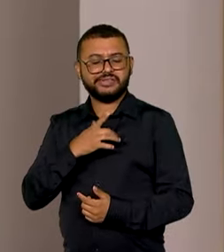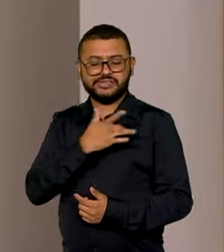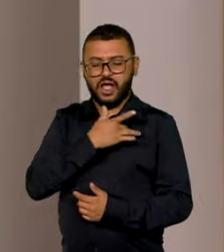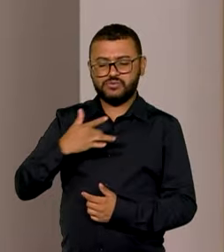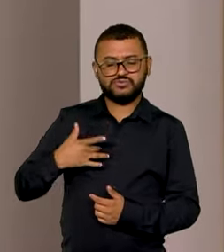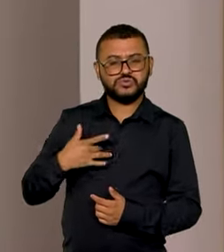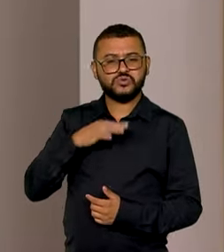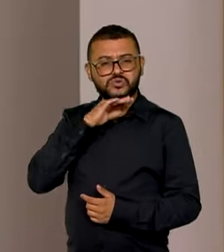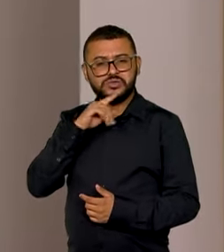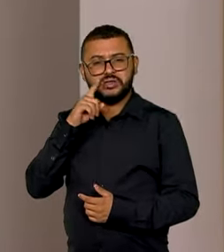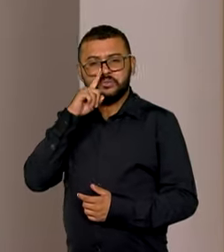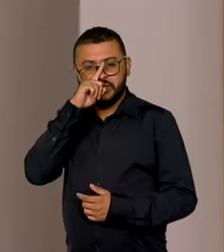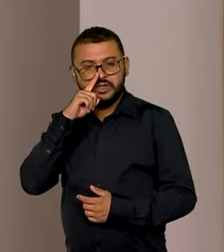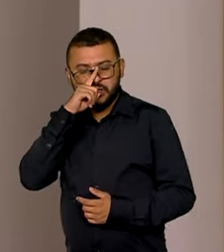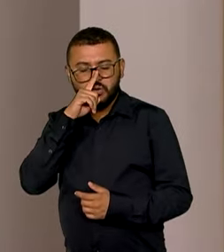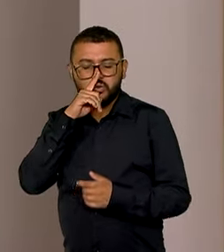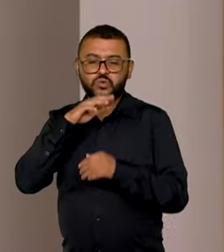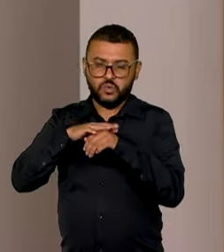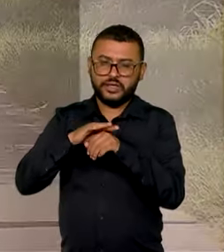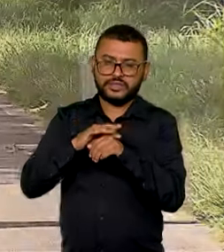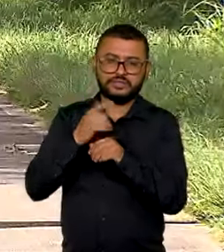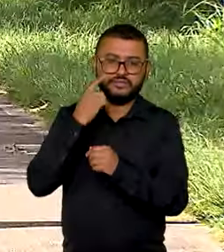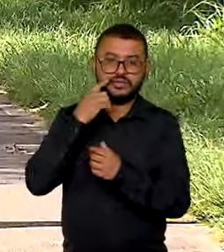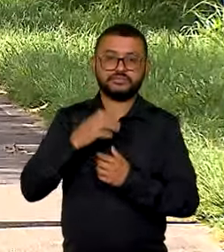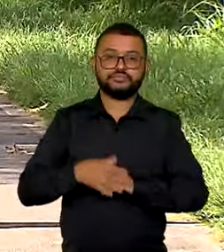aumentam os riscos de doenças crônicas.